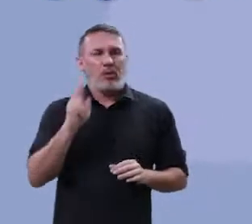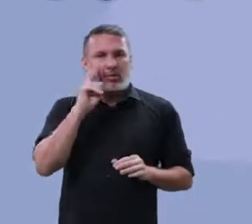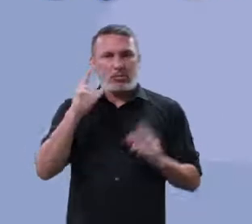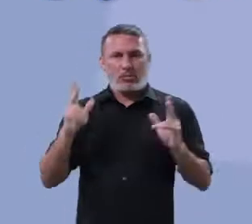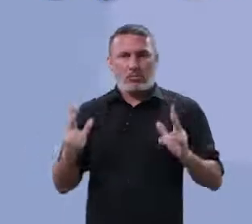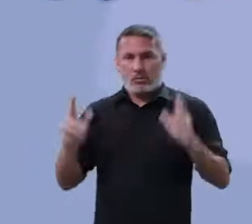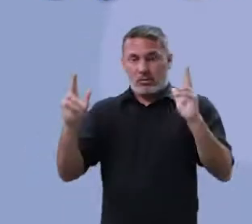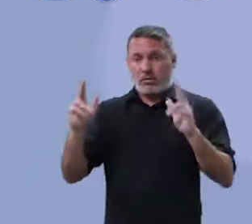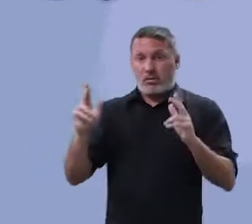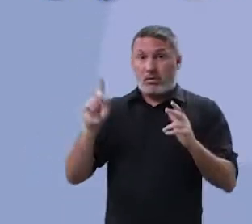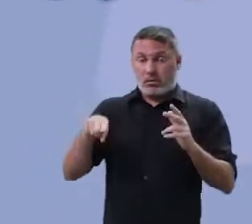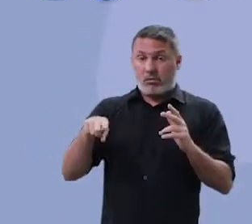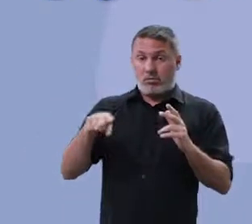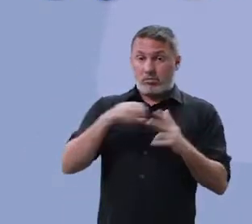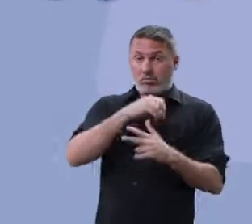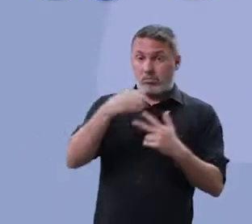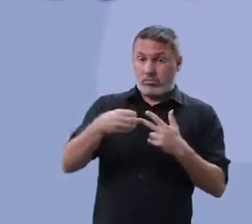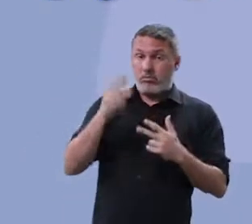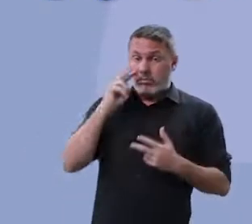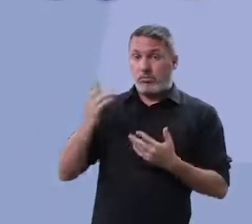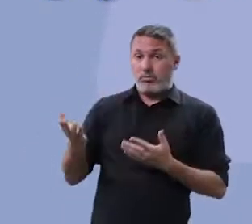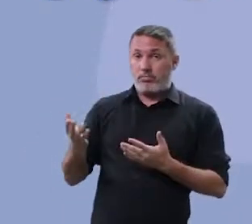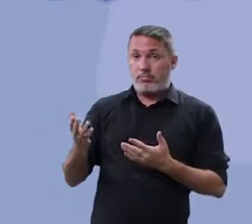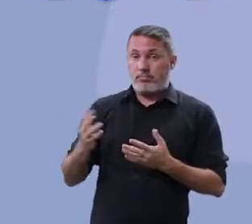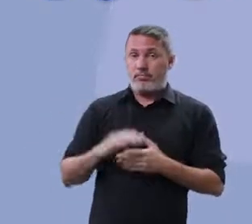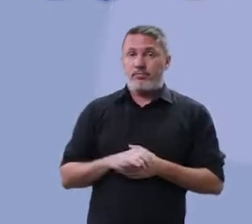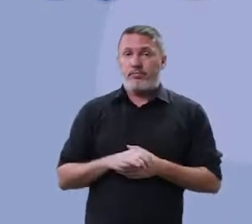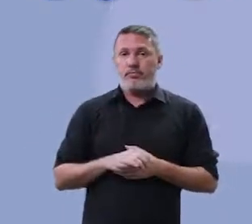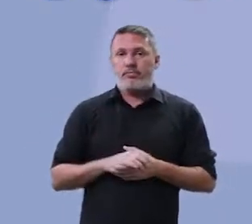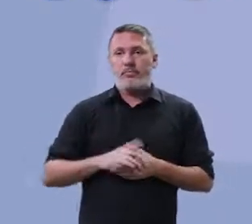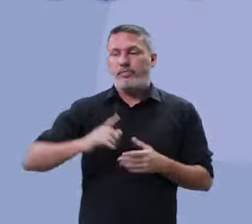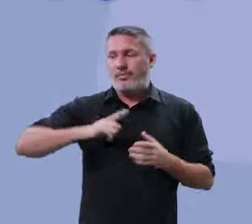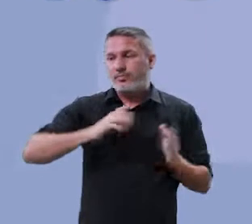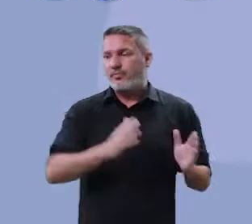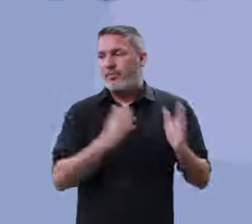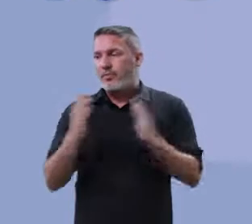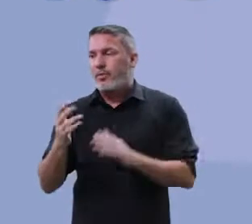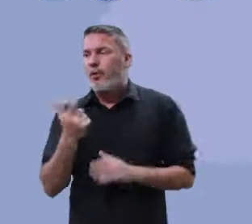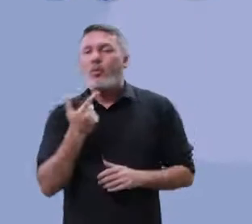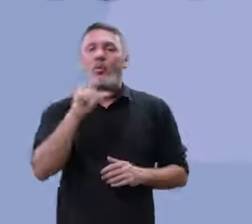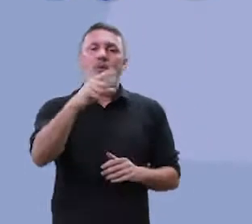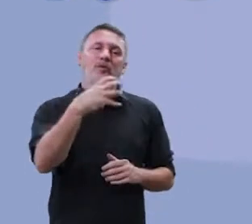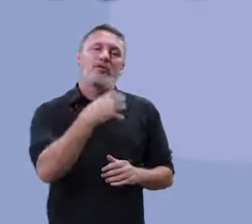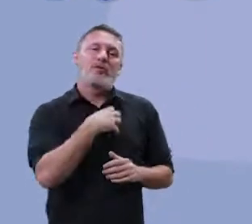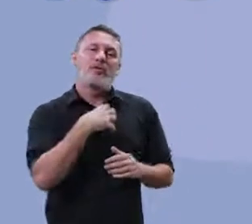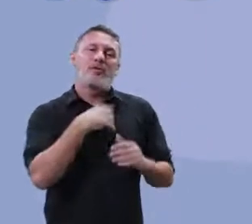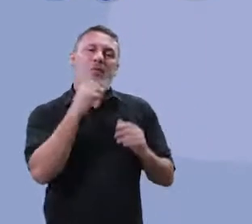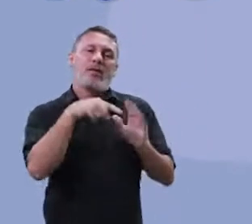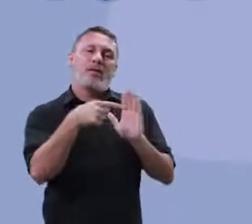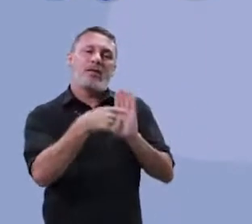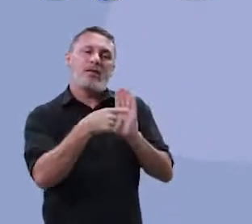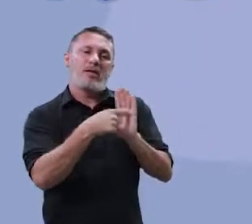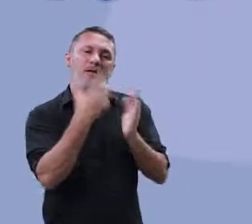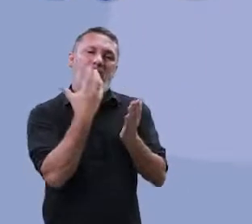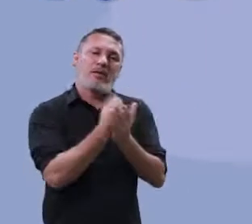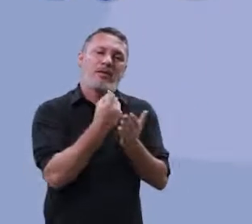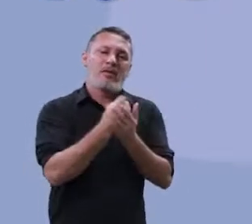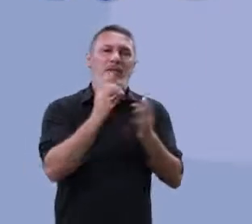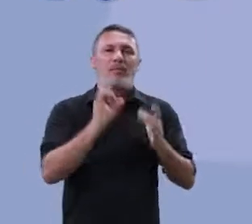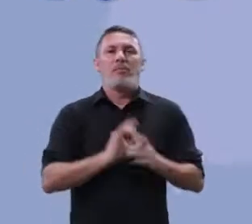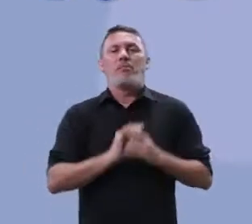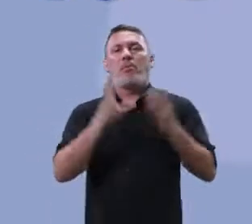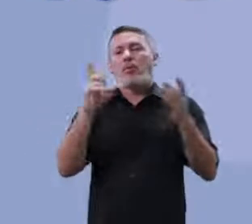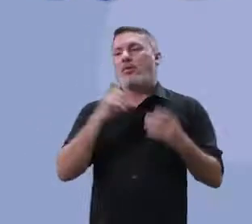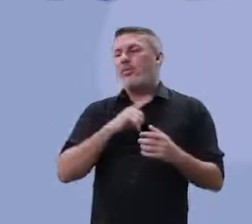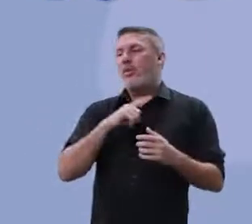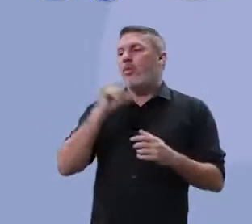esse fragmento. Peguei de lá também. Olha lá. Outro aspecto significativo foi a autorização para o aumento